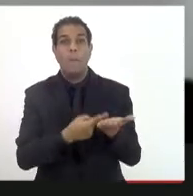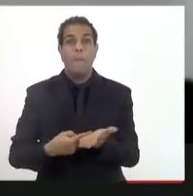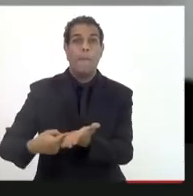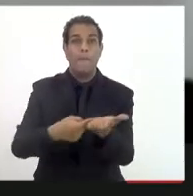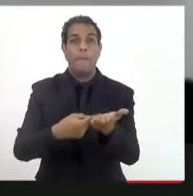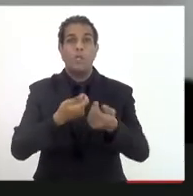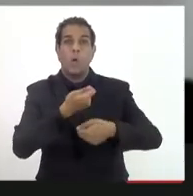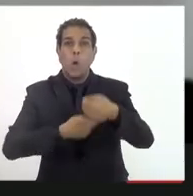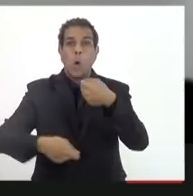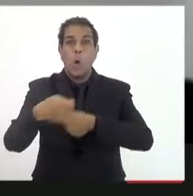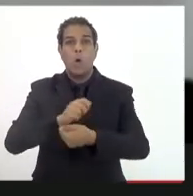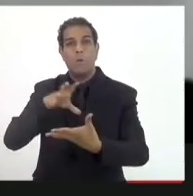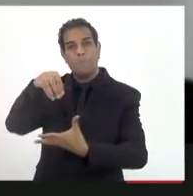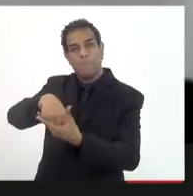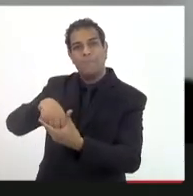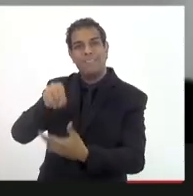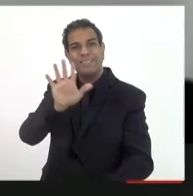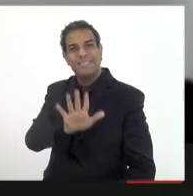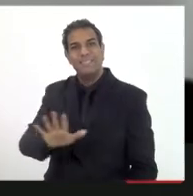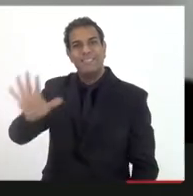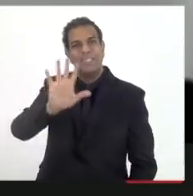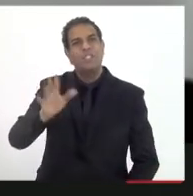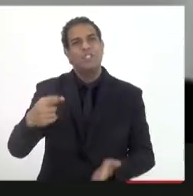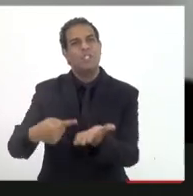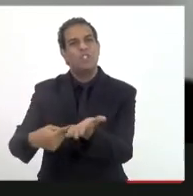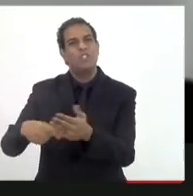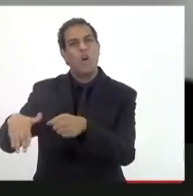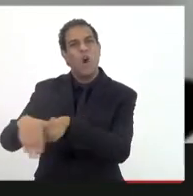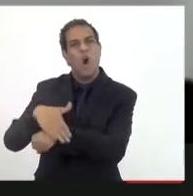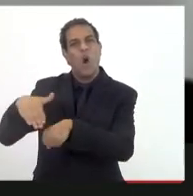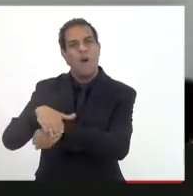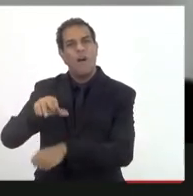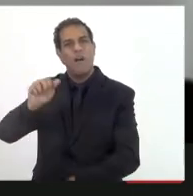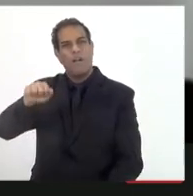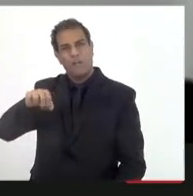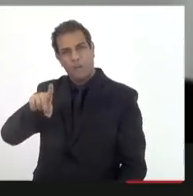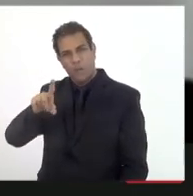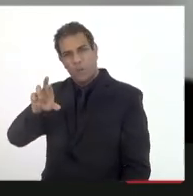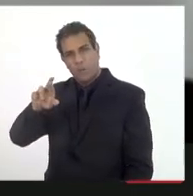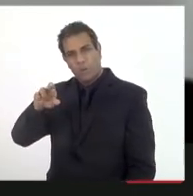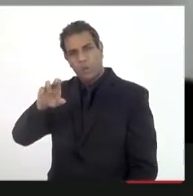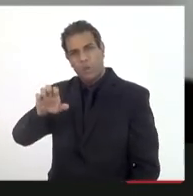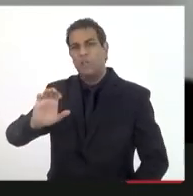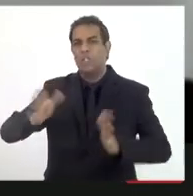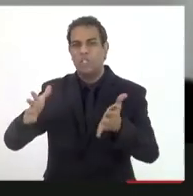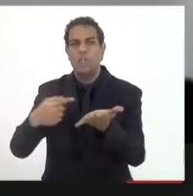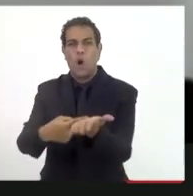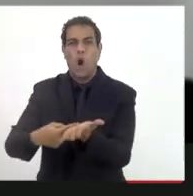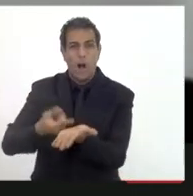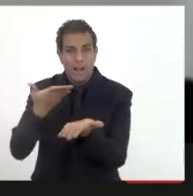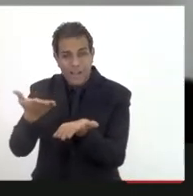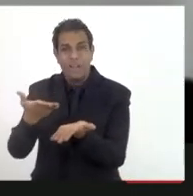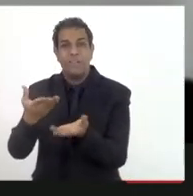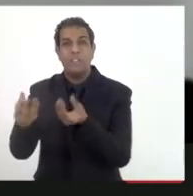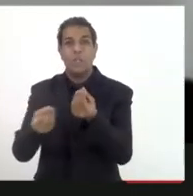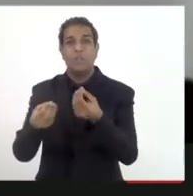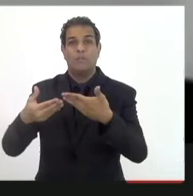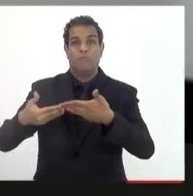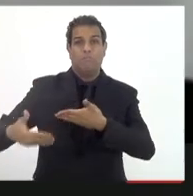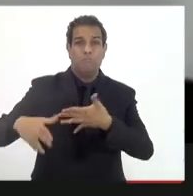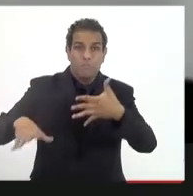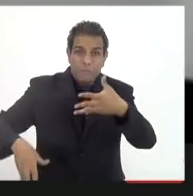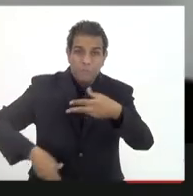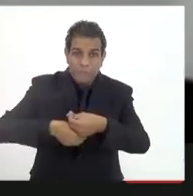econômico do Estado, né? Eu já tinha conversado com o André durante a tramitação da emenda